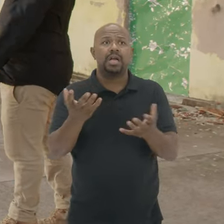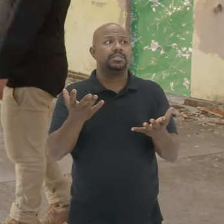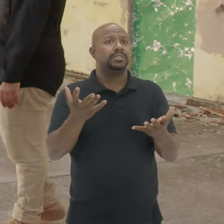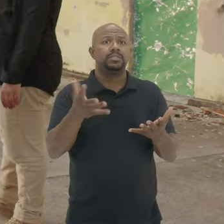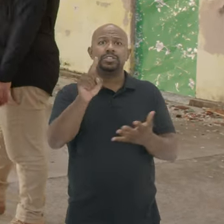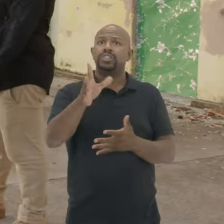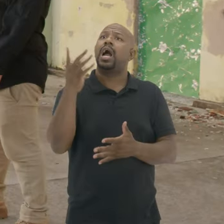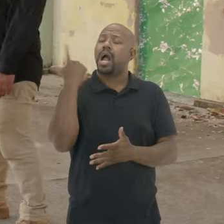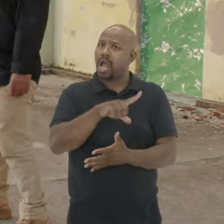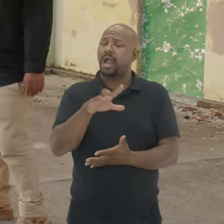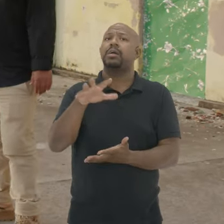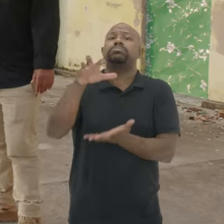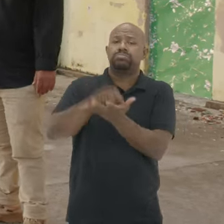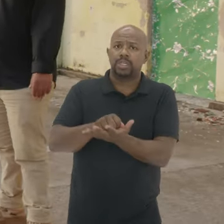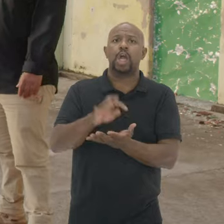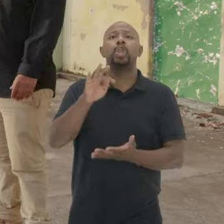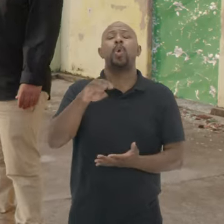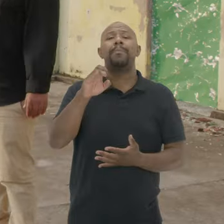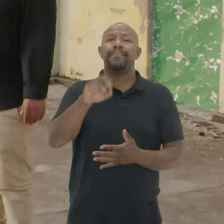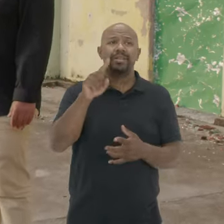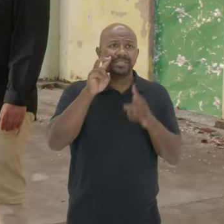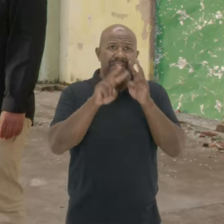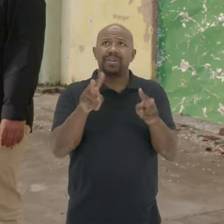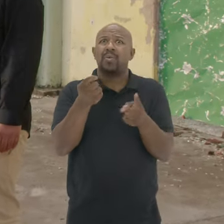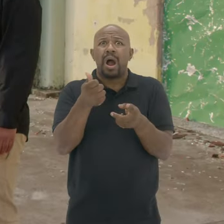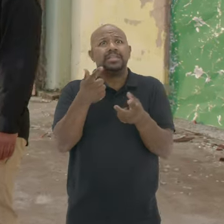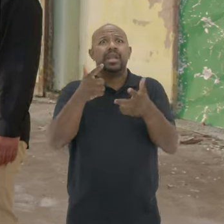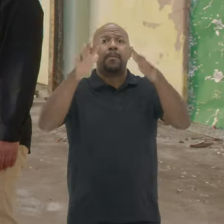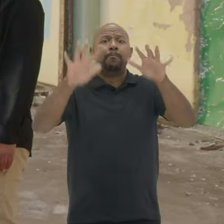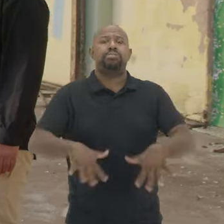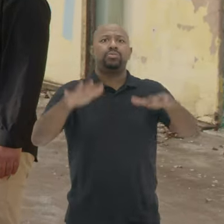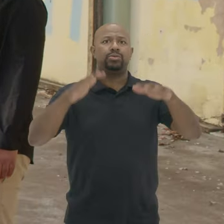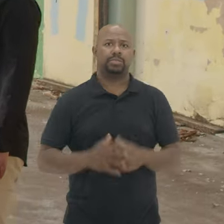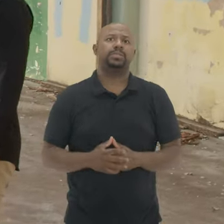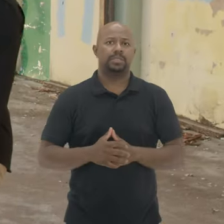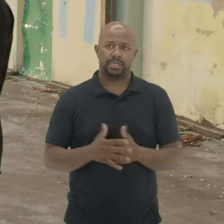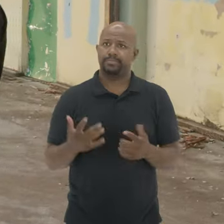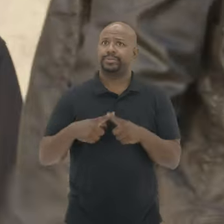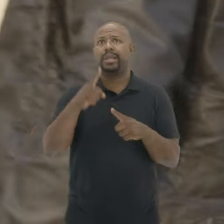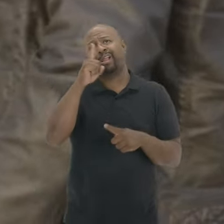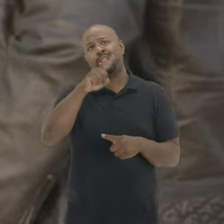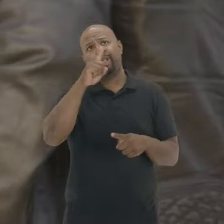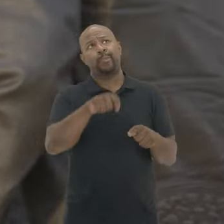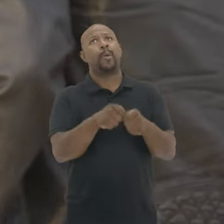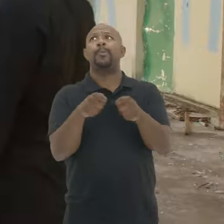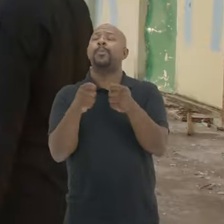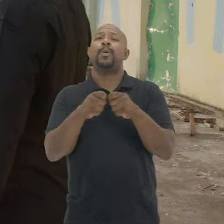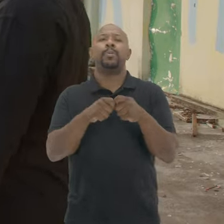20 anos De tombamento Proteção E hoje A está vendo Quase que tombando De verdade Olha o estado E